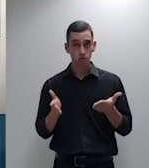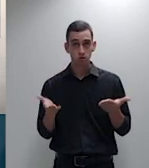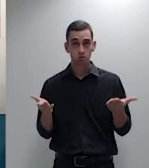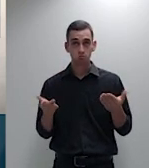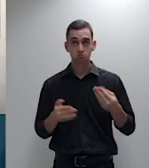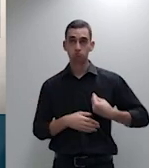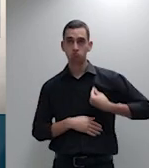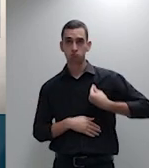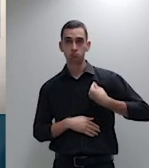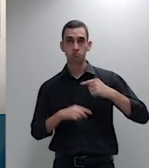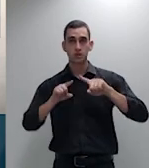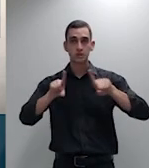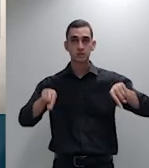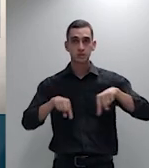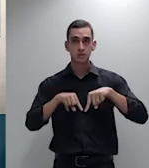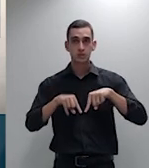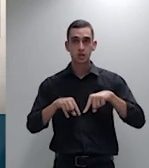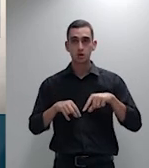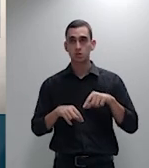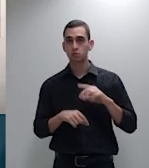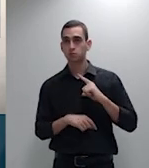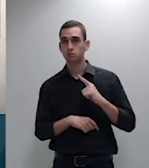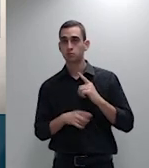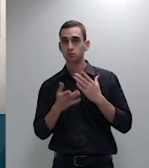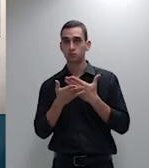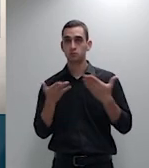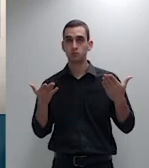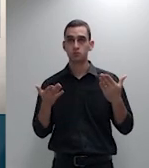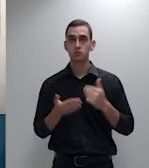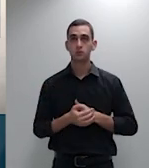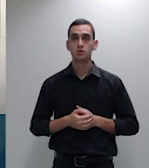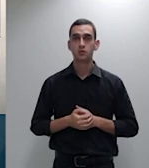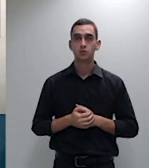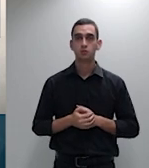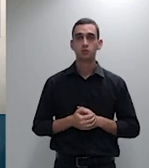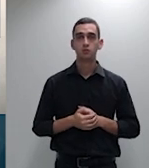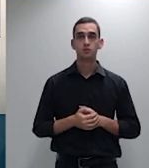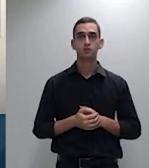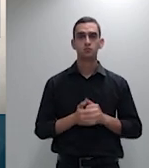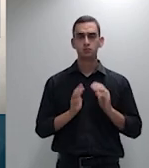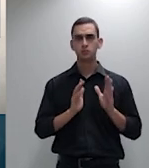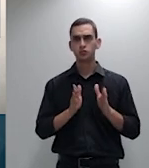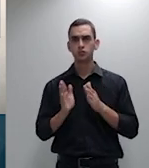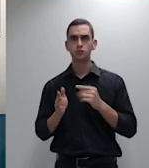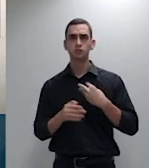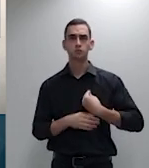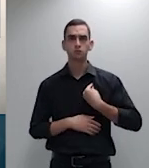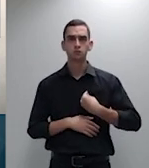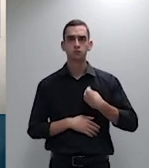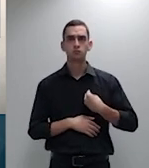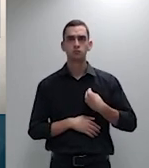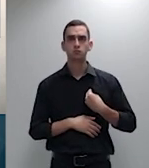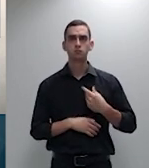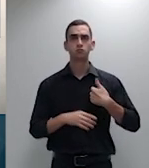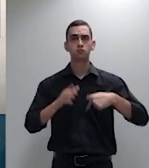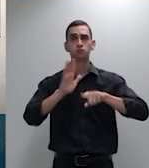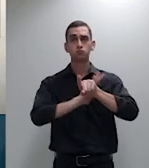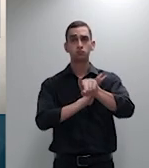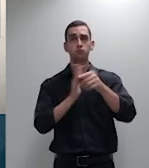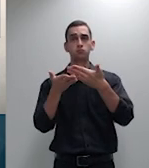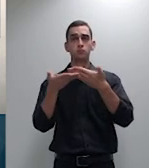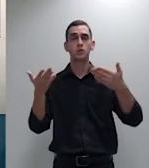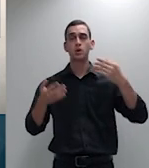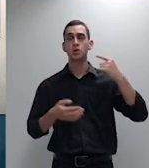então consulto os senhores advogados senhor relator se podemos